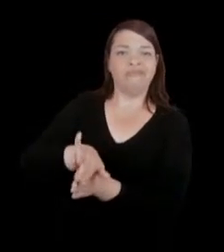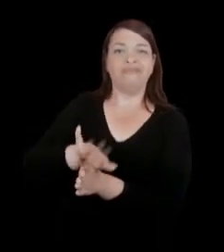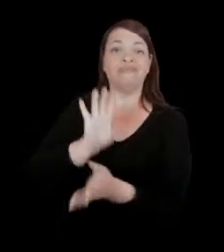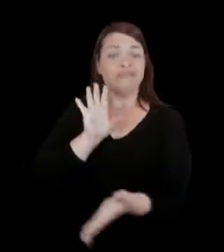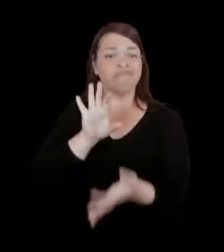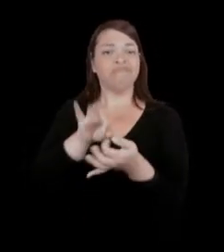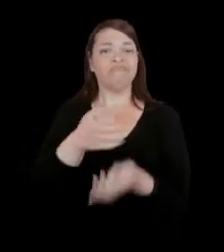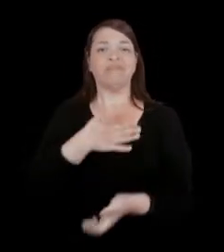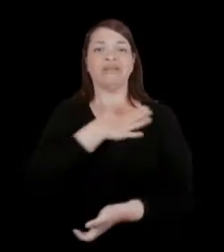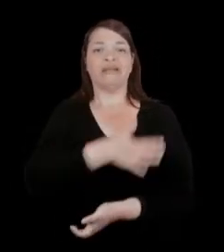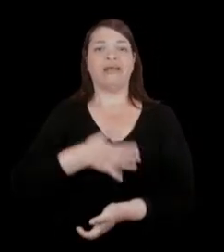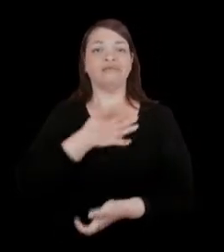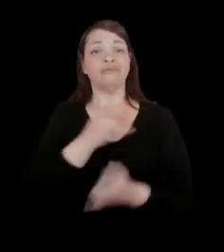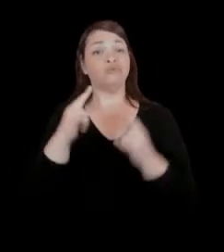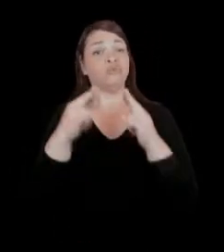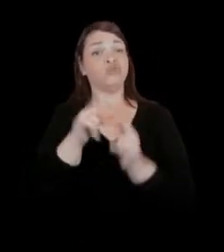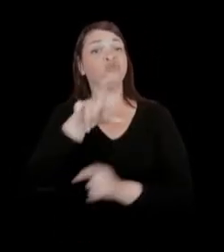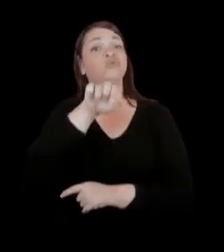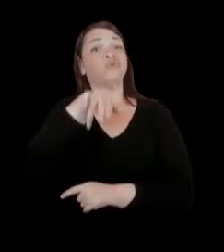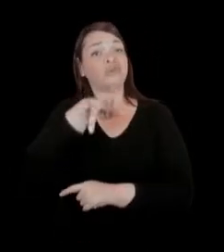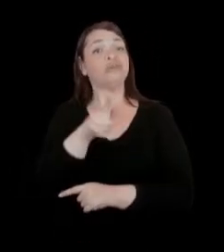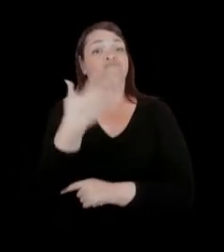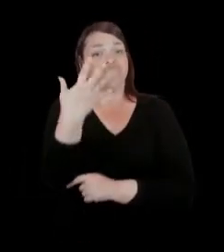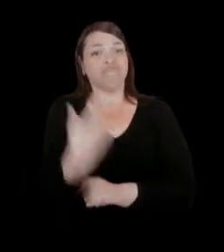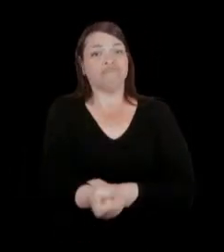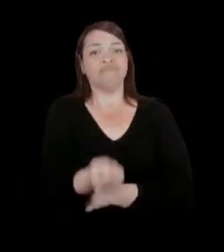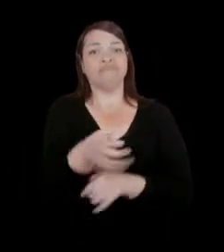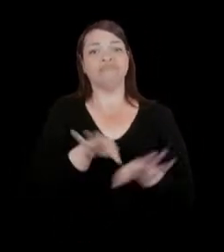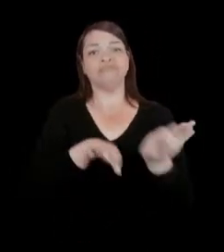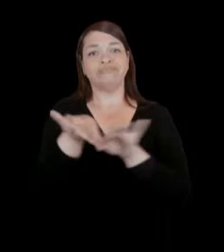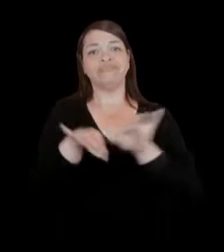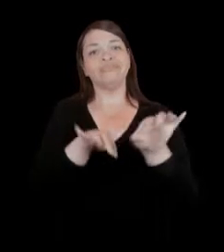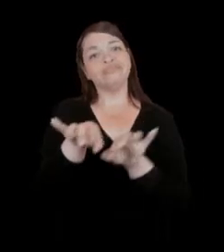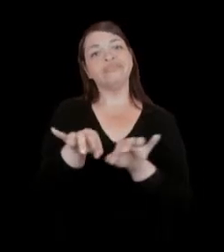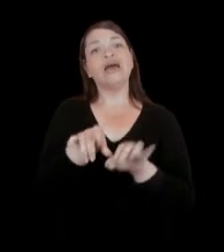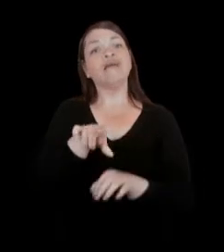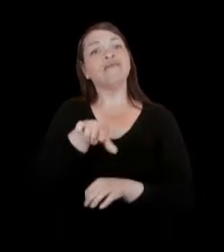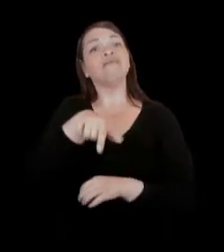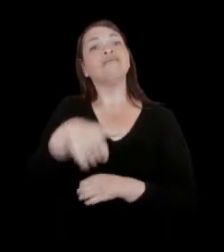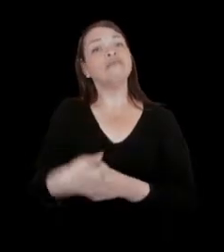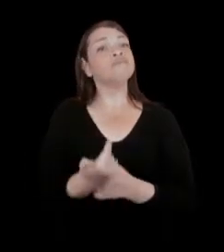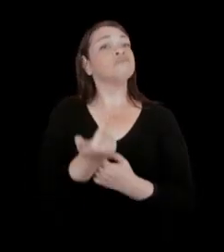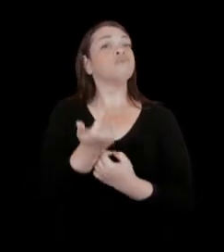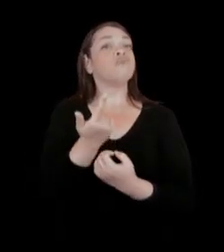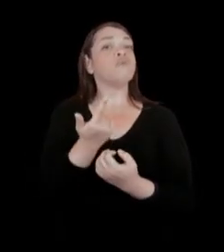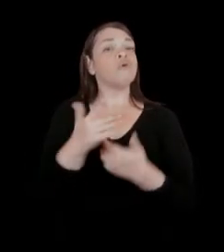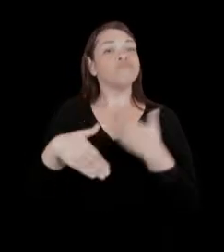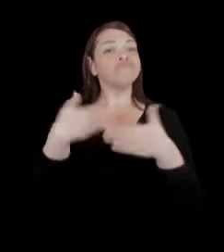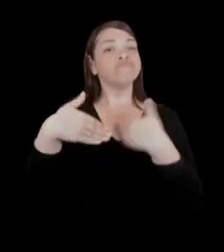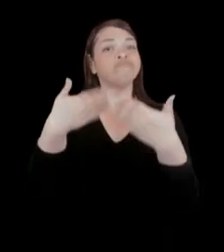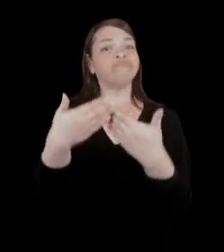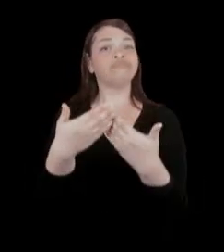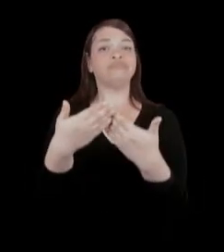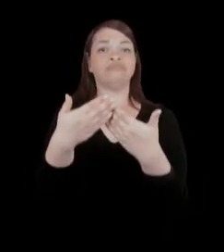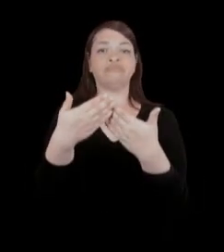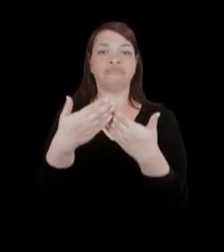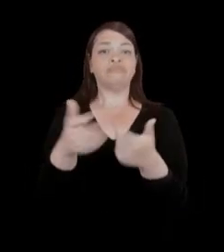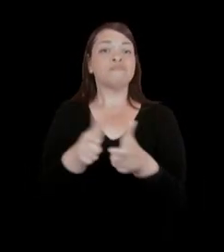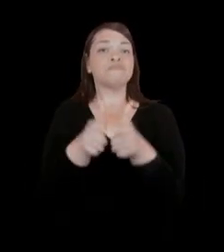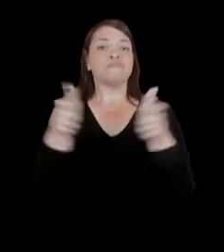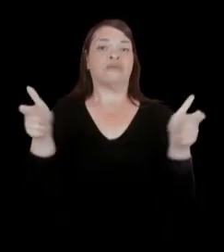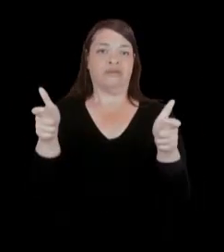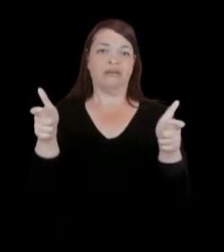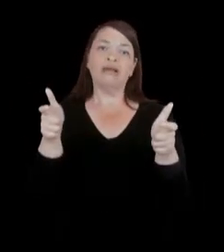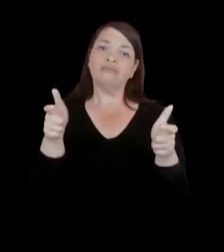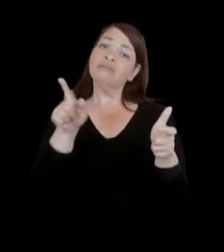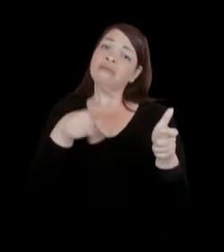O Instituto Ling abraçou o projeto, logo em seguida, que permitiu que essa ideia evoluísse para uma escala maior, que